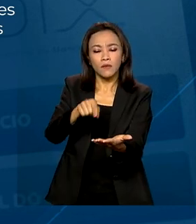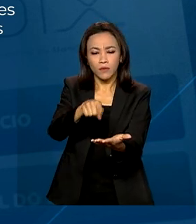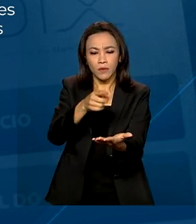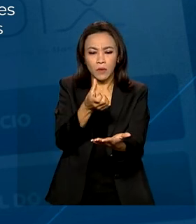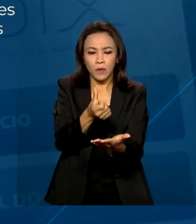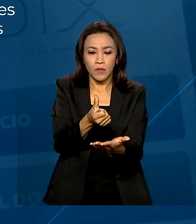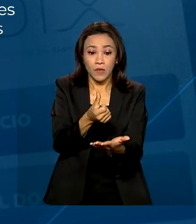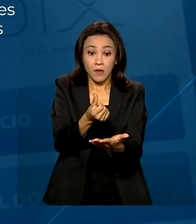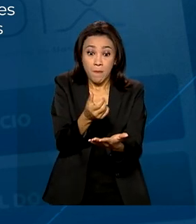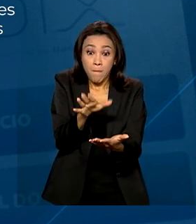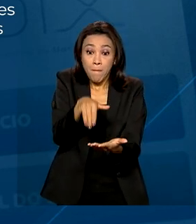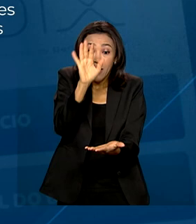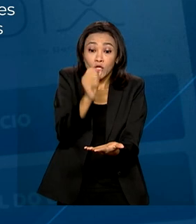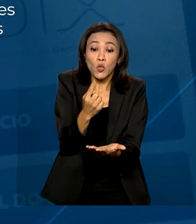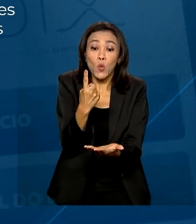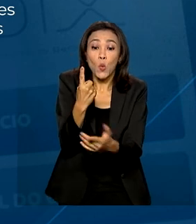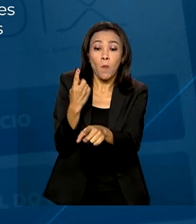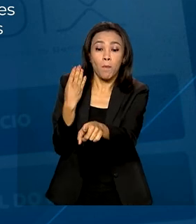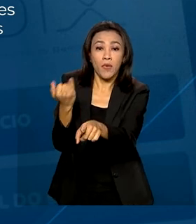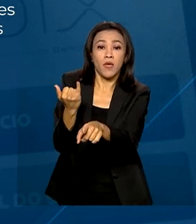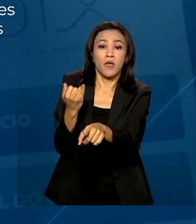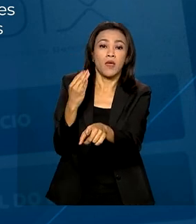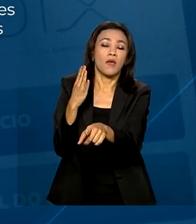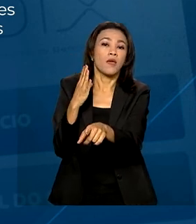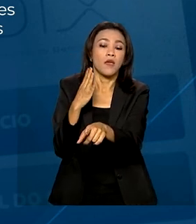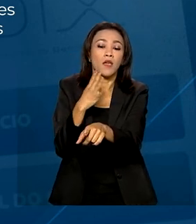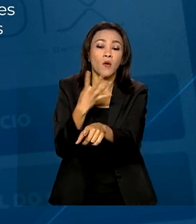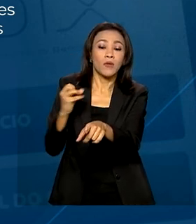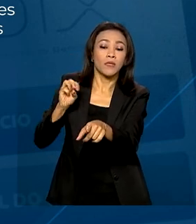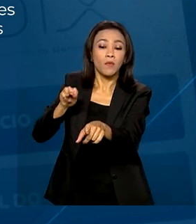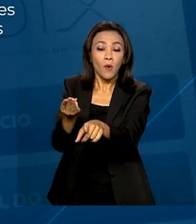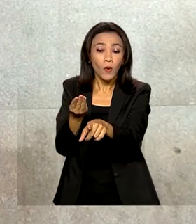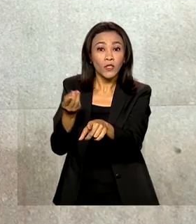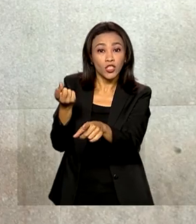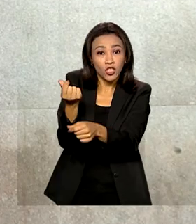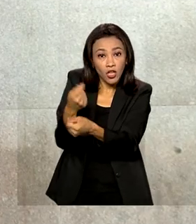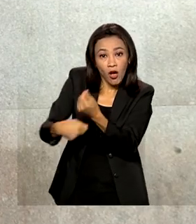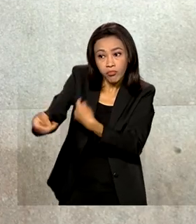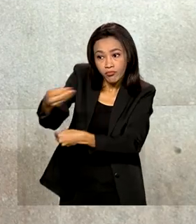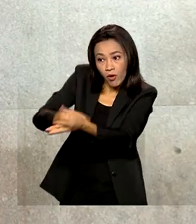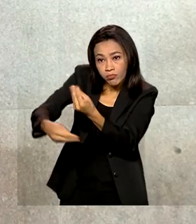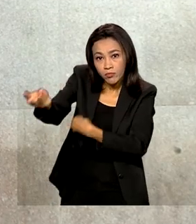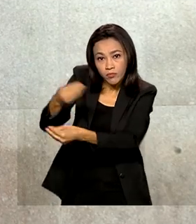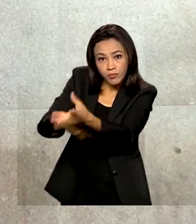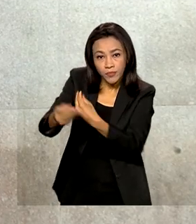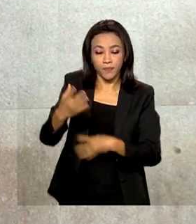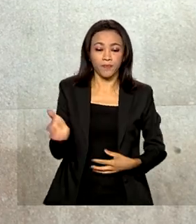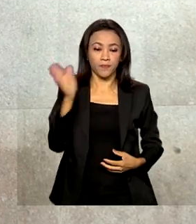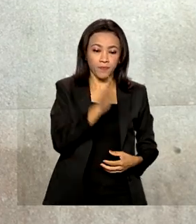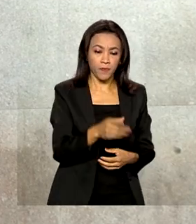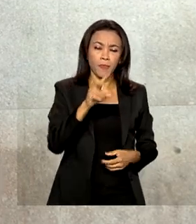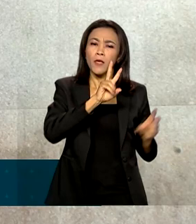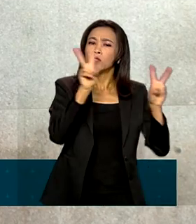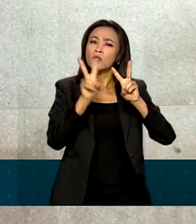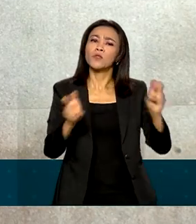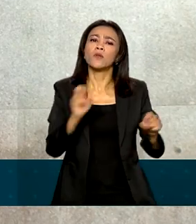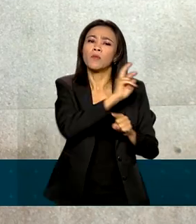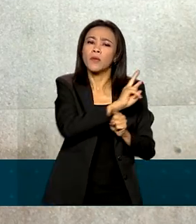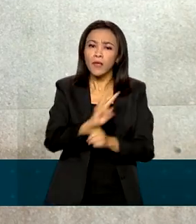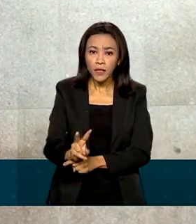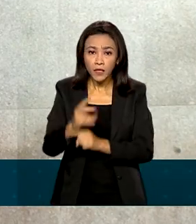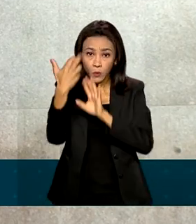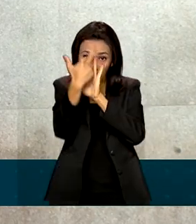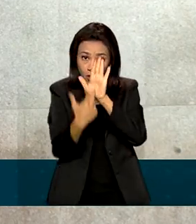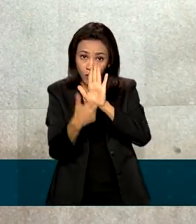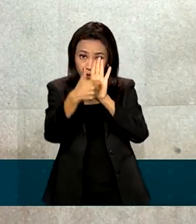realizados mais de 1 bilhão e 400 milhões de transações por mês. Em relação ao crédito, o relatório de economia bancária